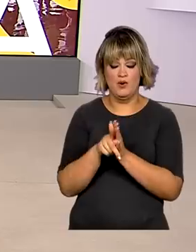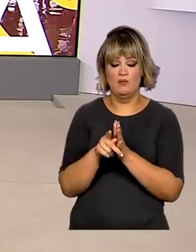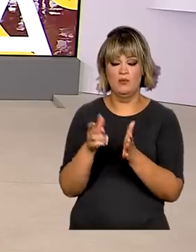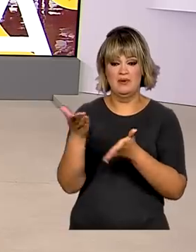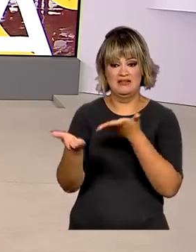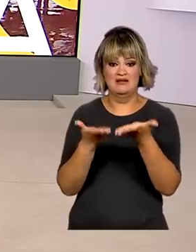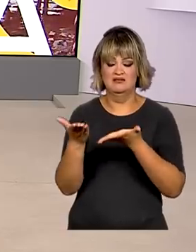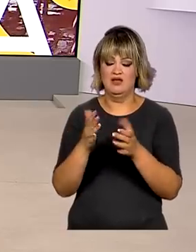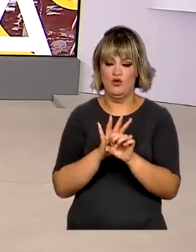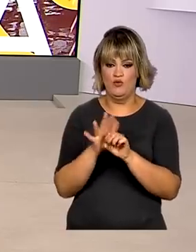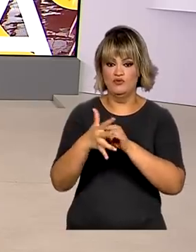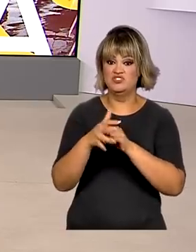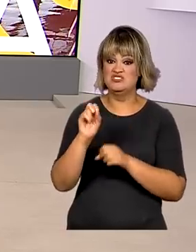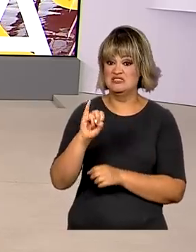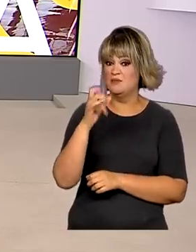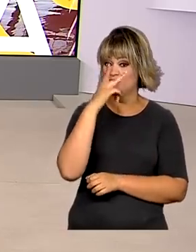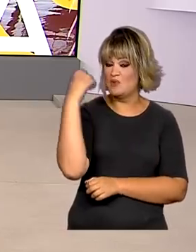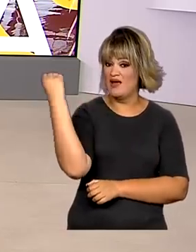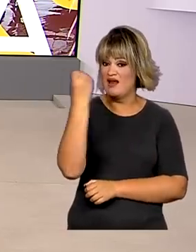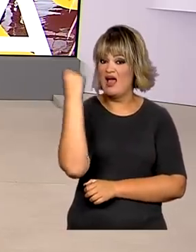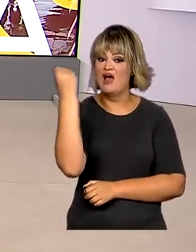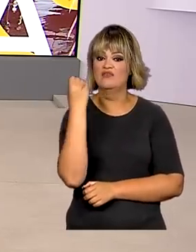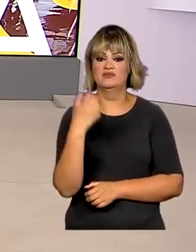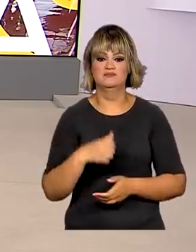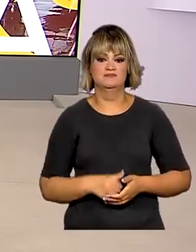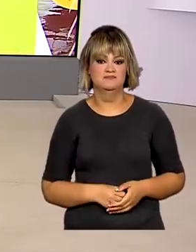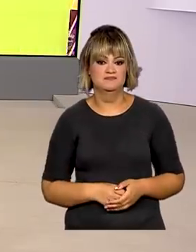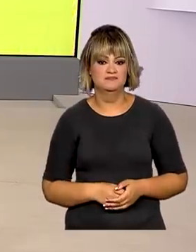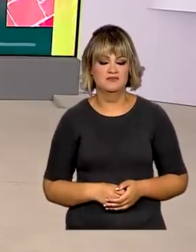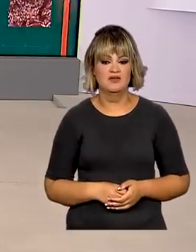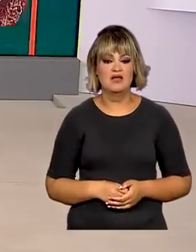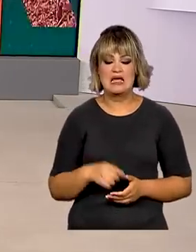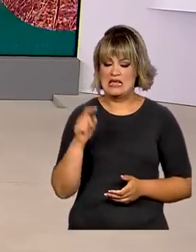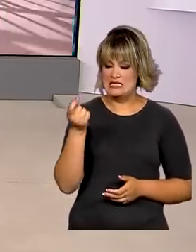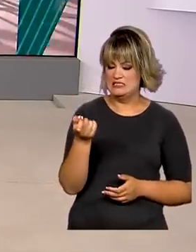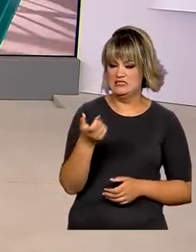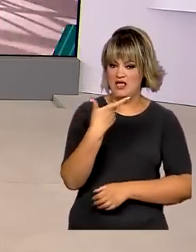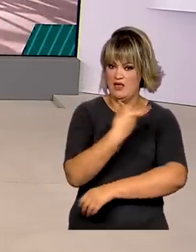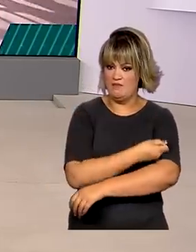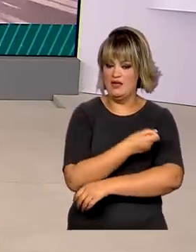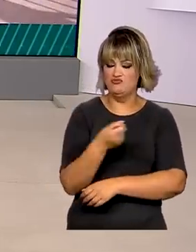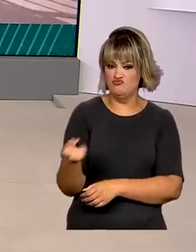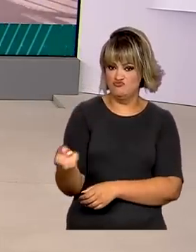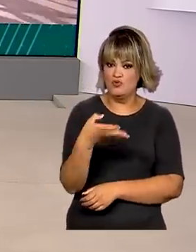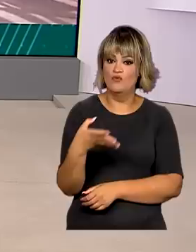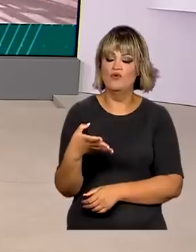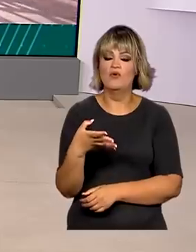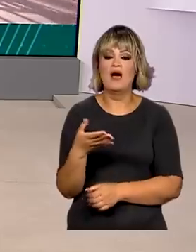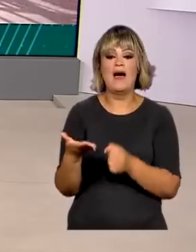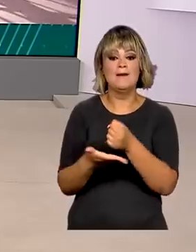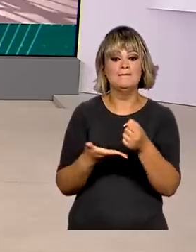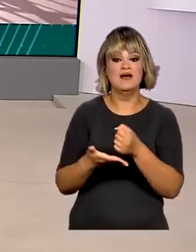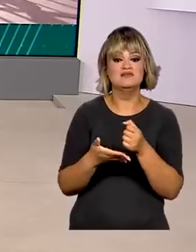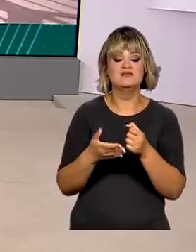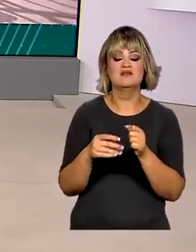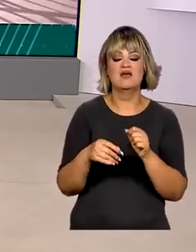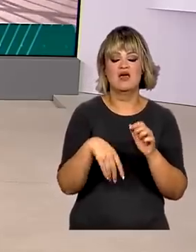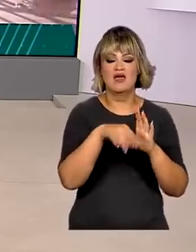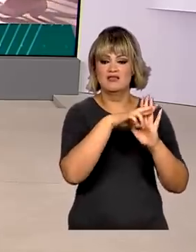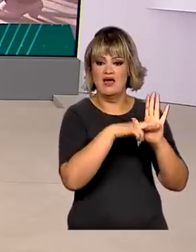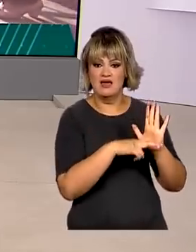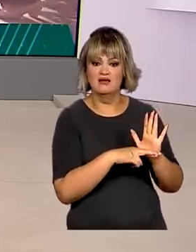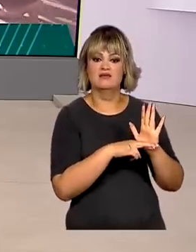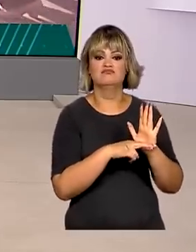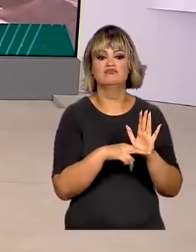para pacientes em estado grave ou situação crítica. A inclusão do novo tratamento foi baseada nas recomendações